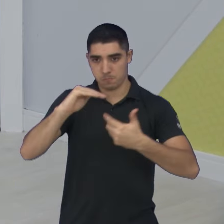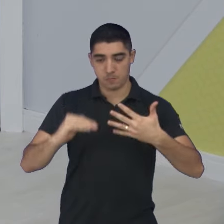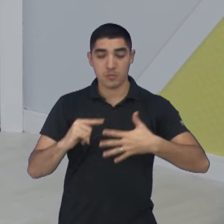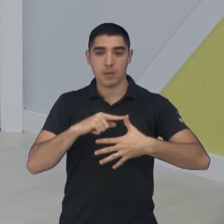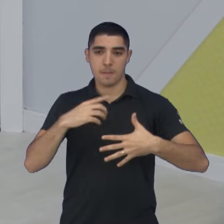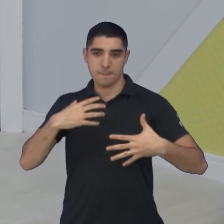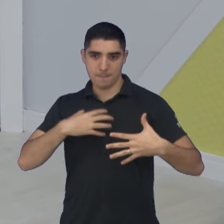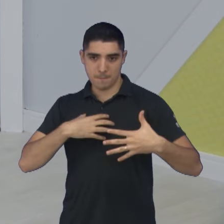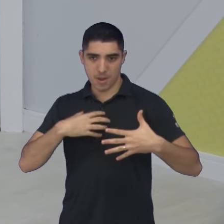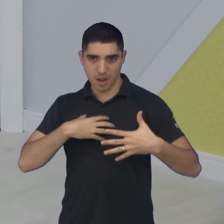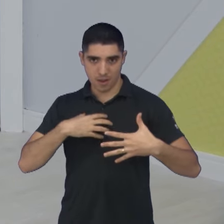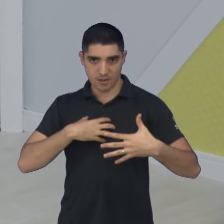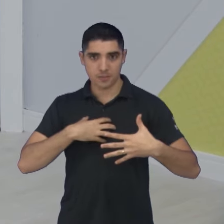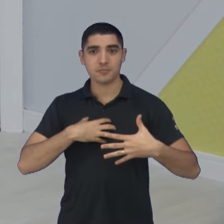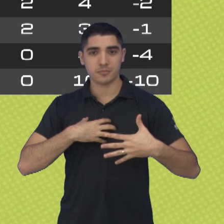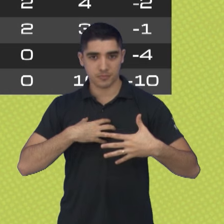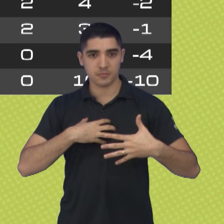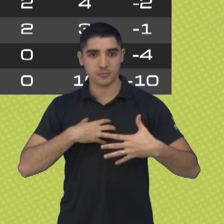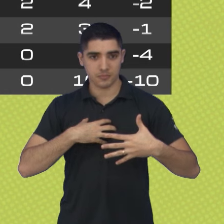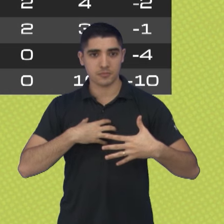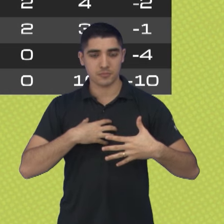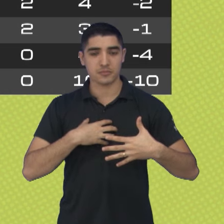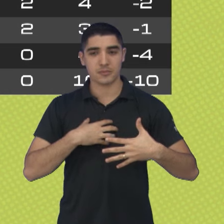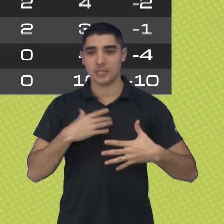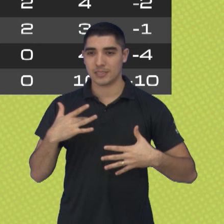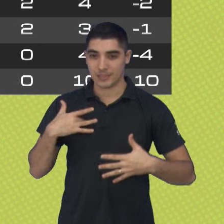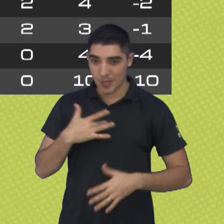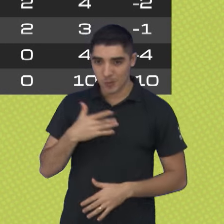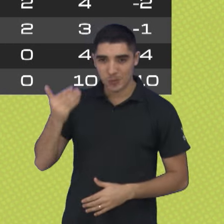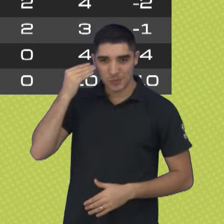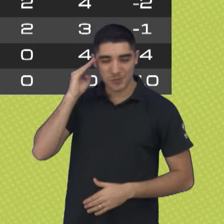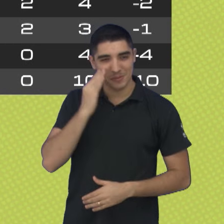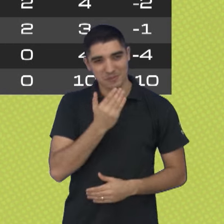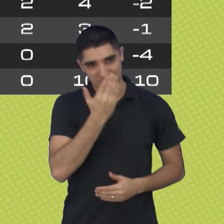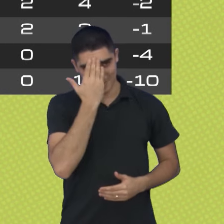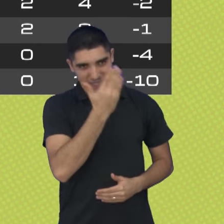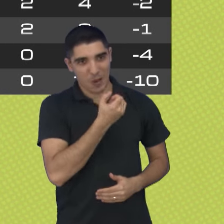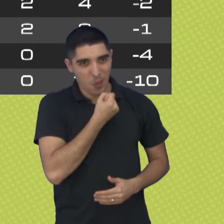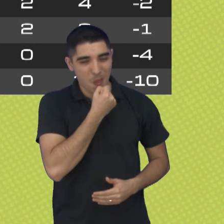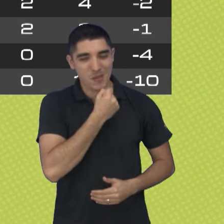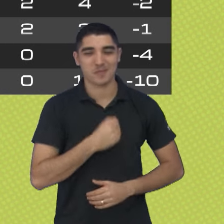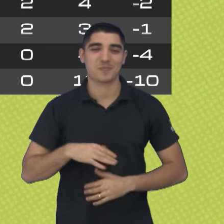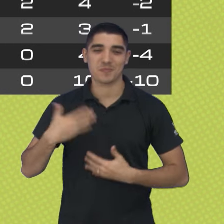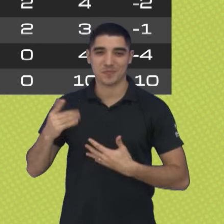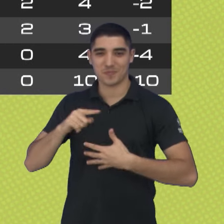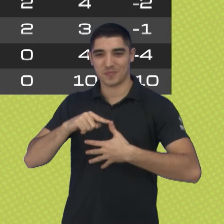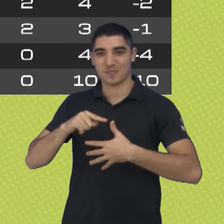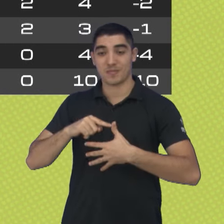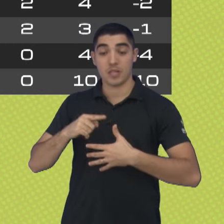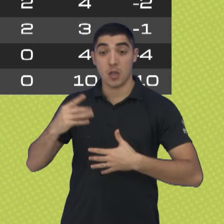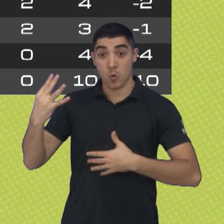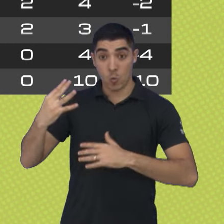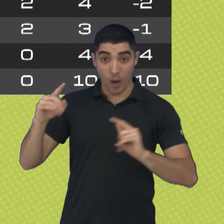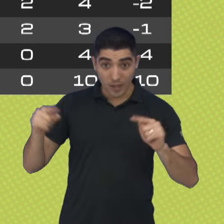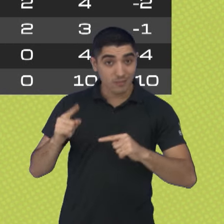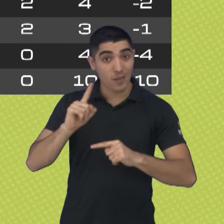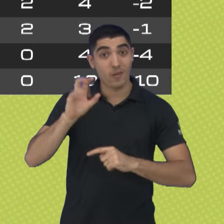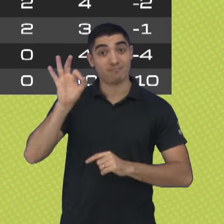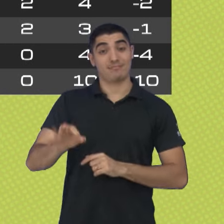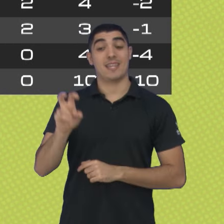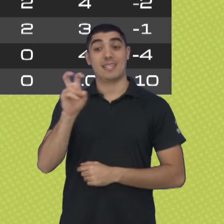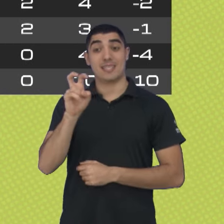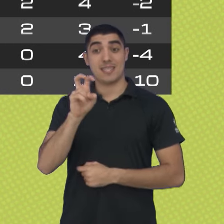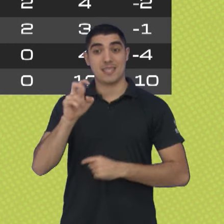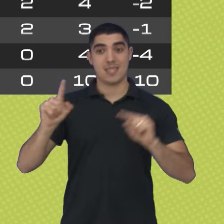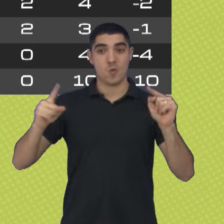Bahia, liderança, liderança completa. Saúde, Bruno. Obrigado. E eu falei que era a quarta rodada, na verdade, a quinta rodada, né? Porque o São